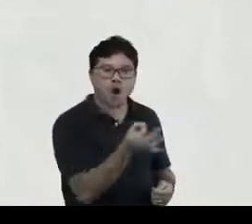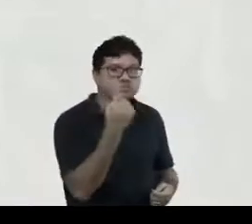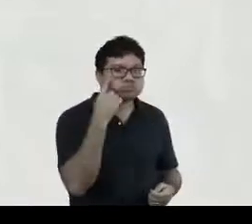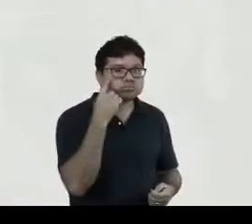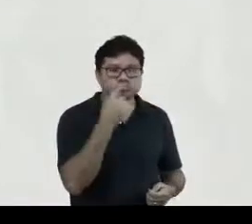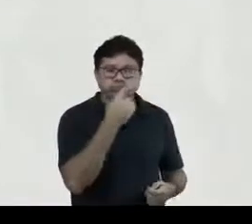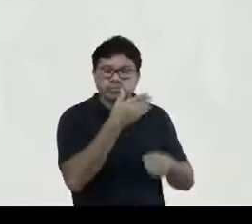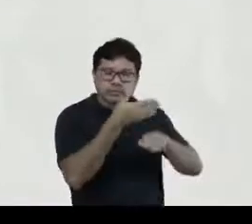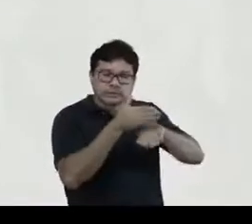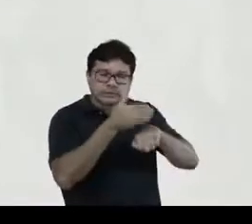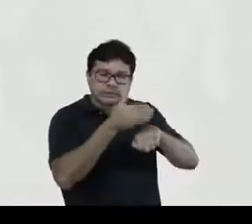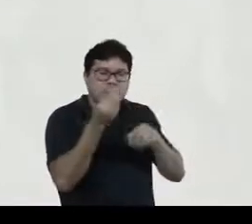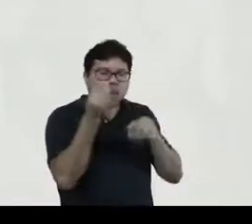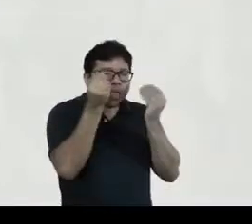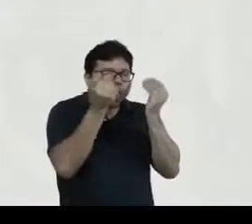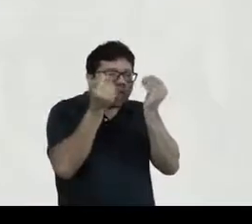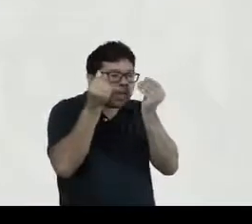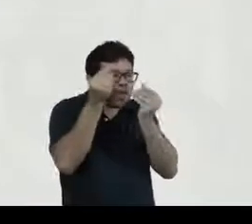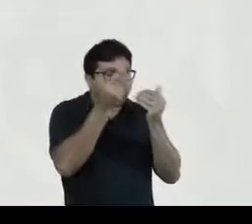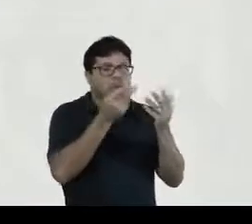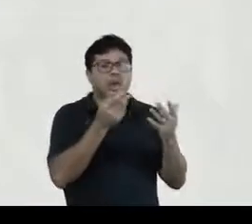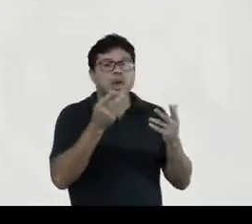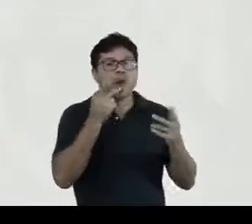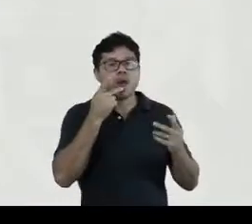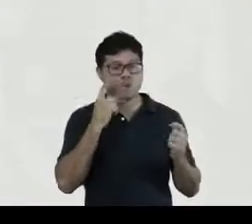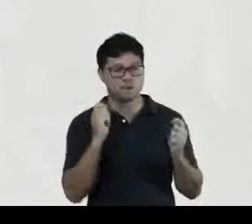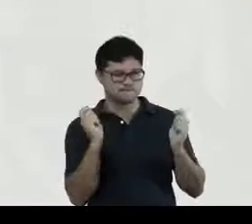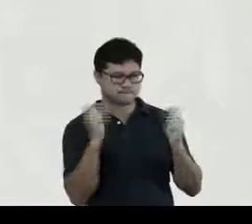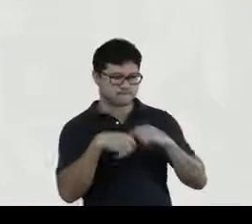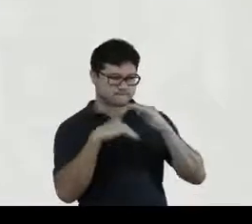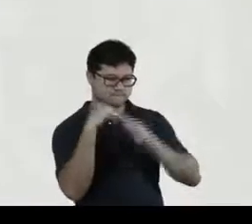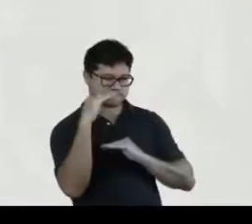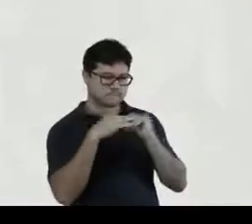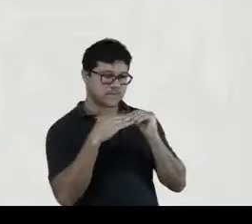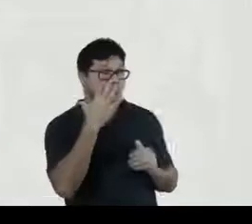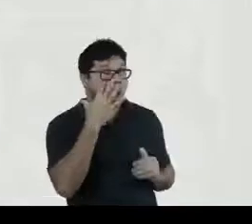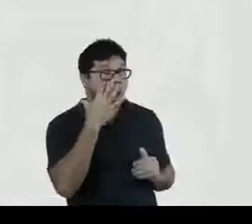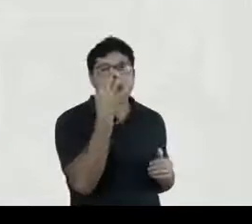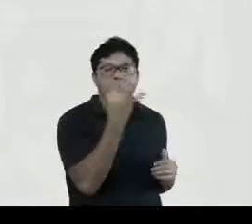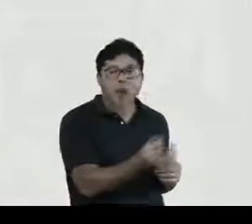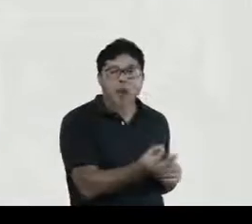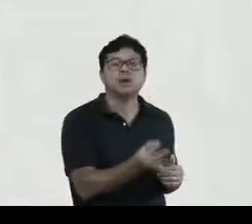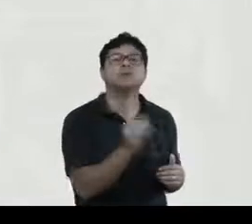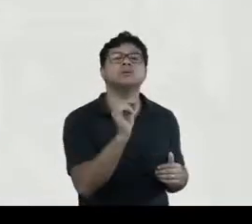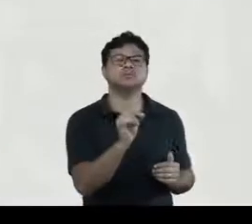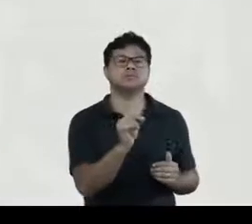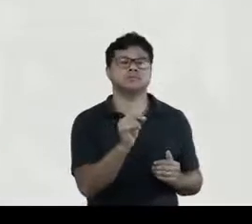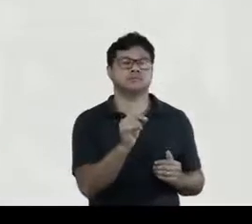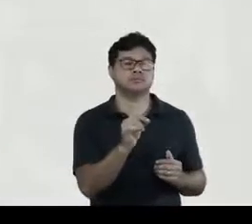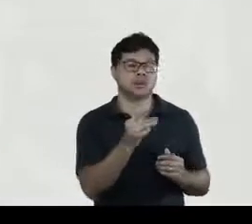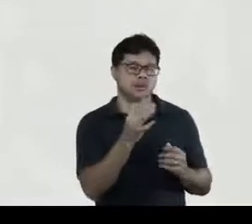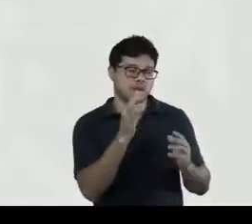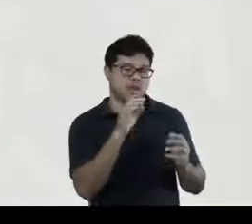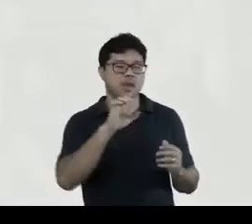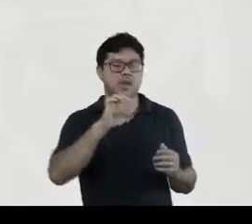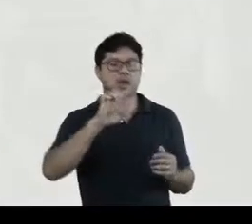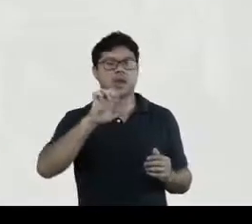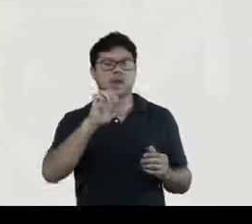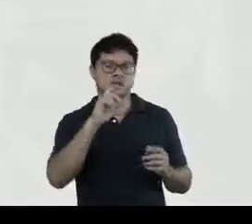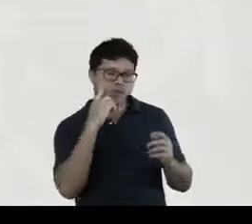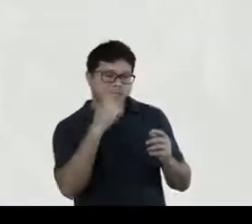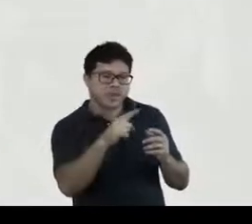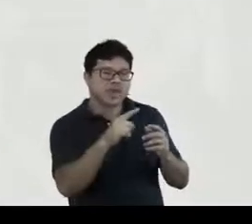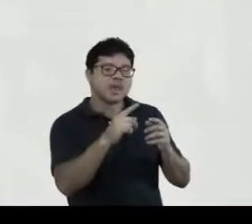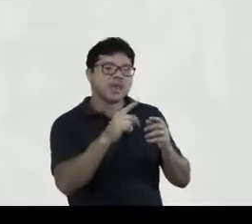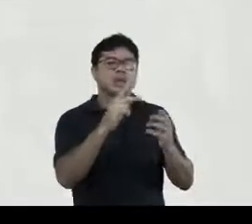treinado né eu diria que essa capacidade de treinamento do olhar seria um olhar mais etnográfico sobre